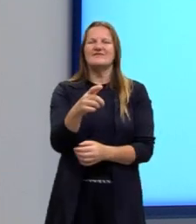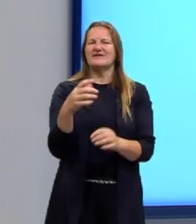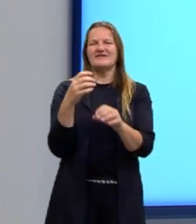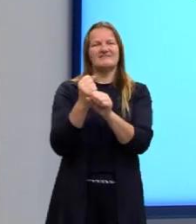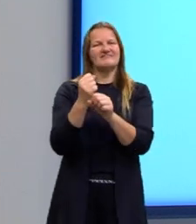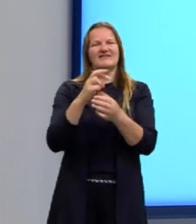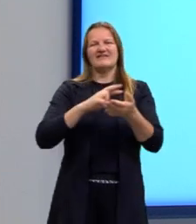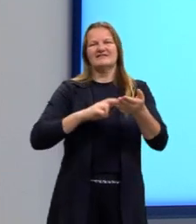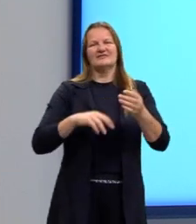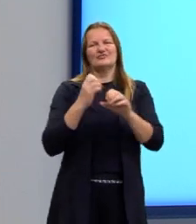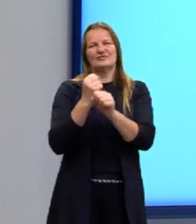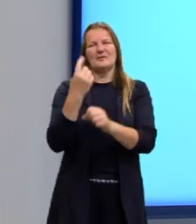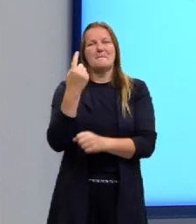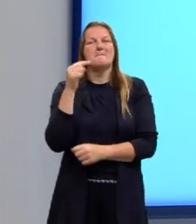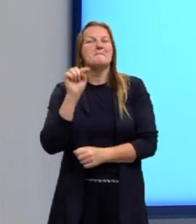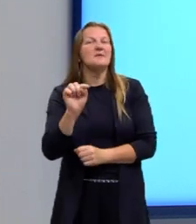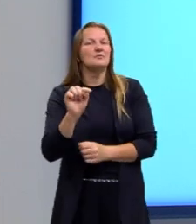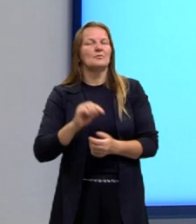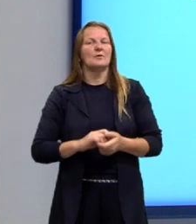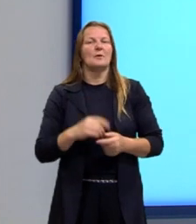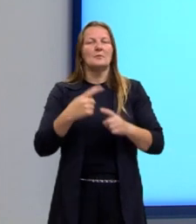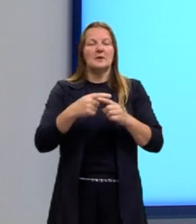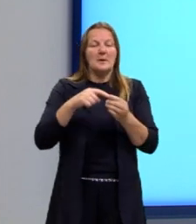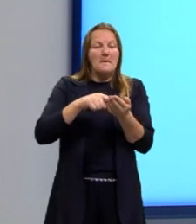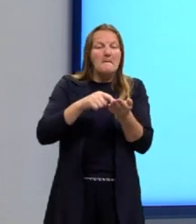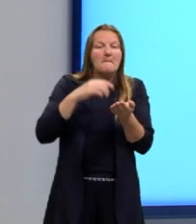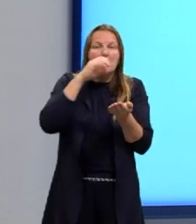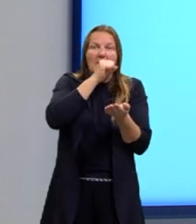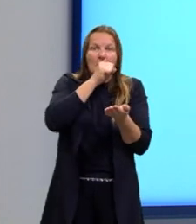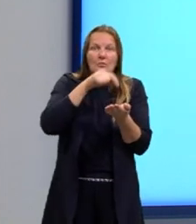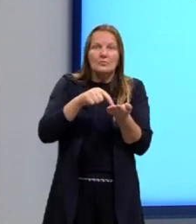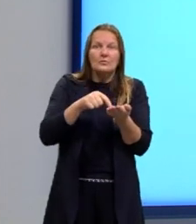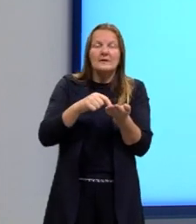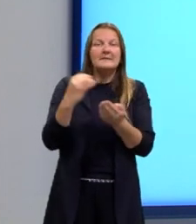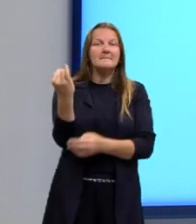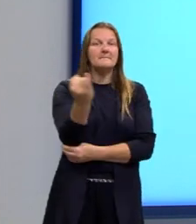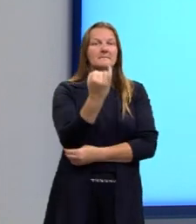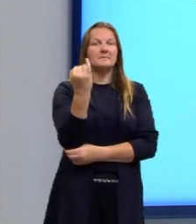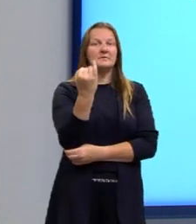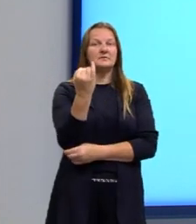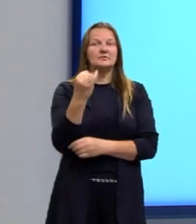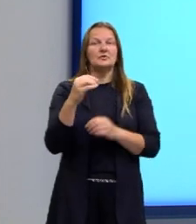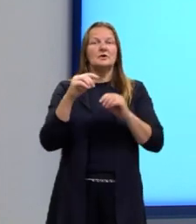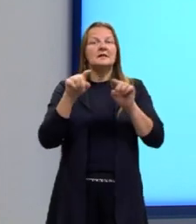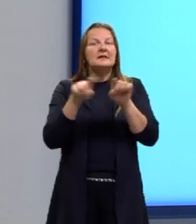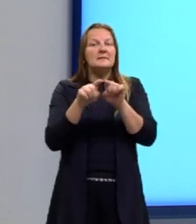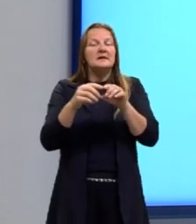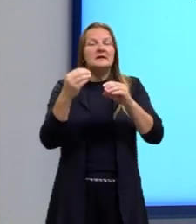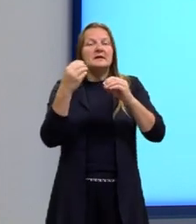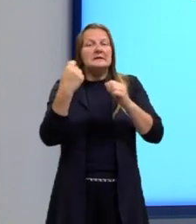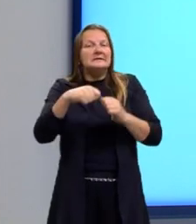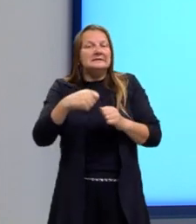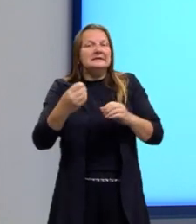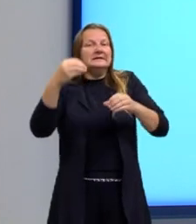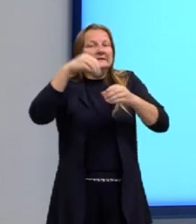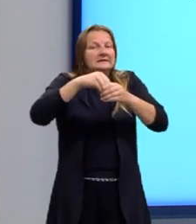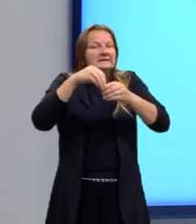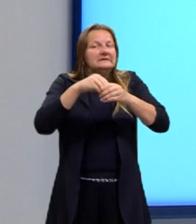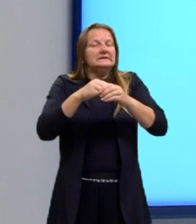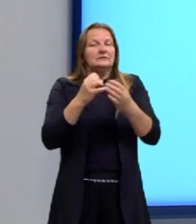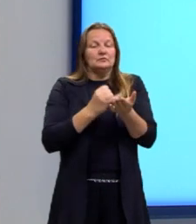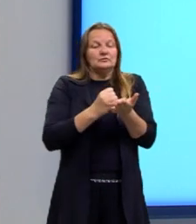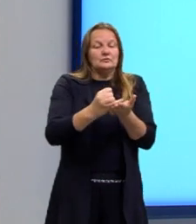E por que é disso? Se o pão é essencial para o sanduíche e os elementos que precisam ter na